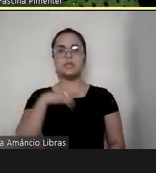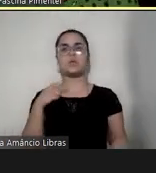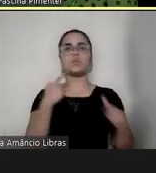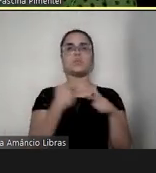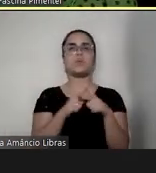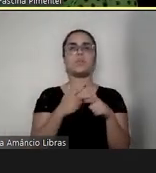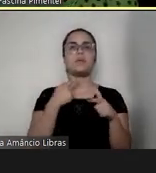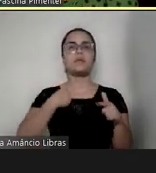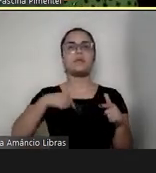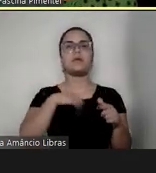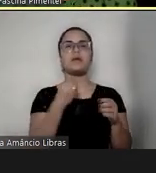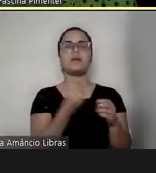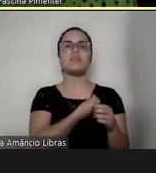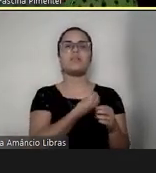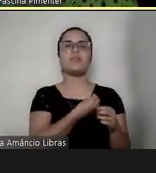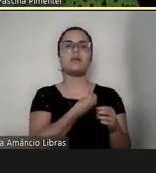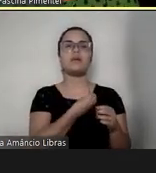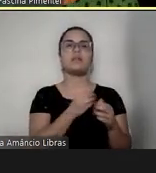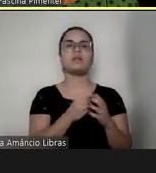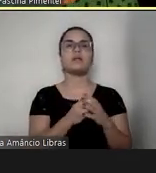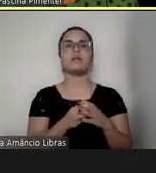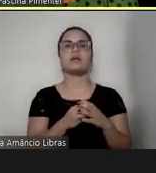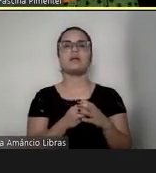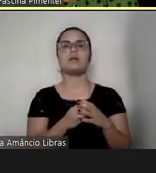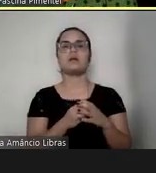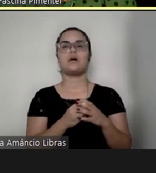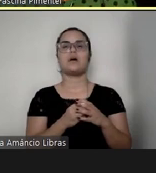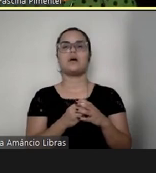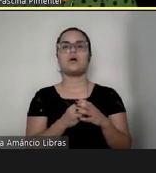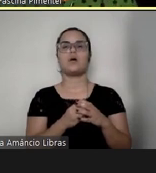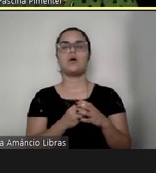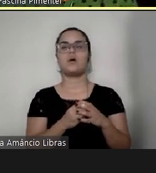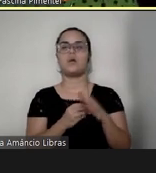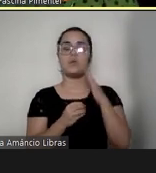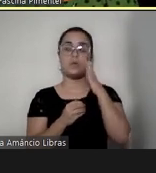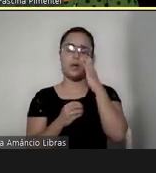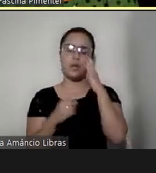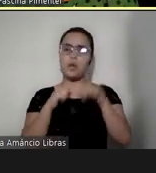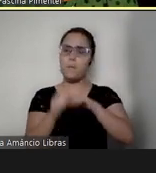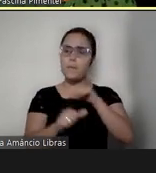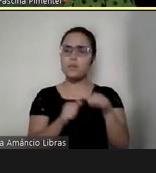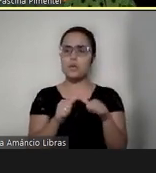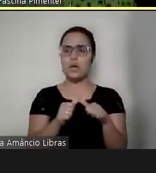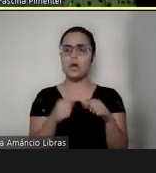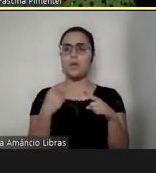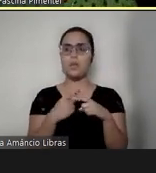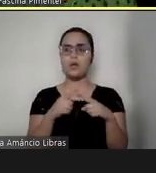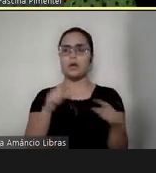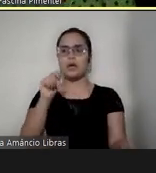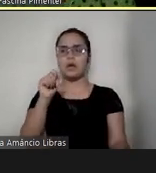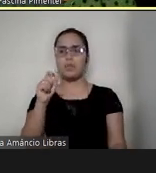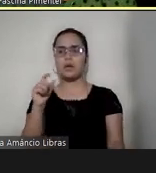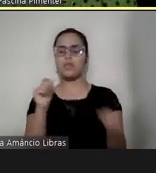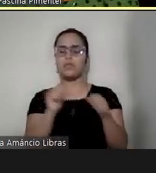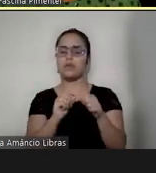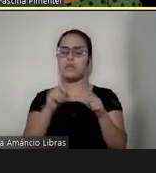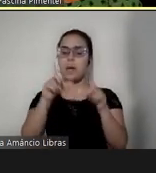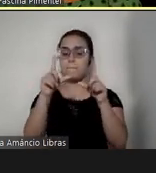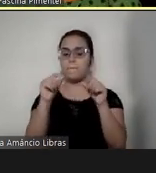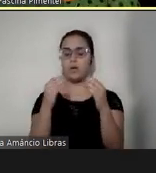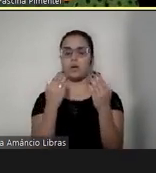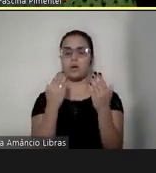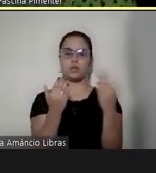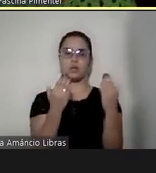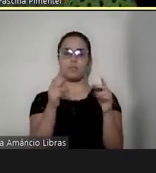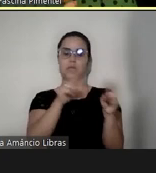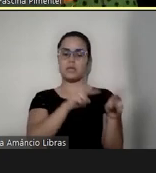aumentaram muito e mudaram. Porque o Gabriel fazia algumas poucas terapias por